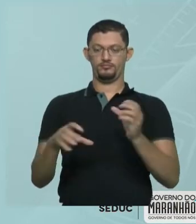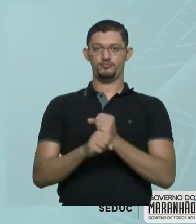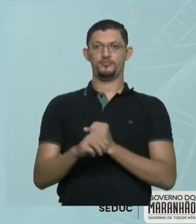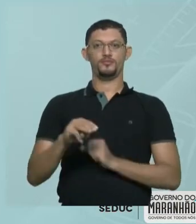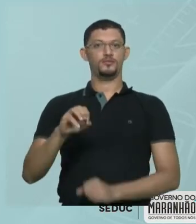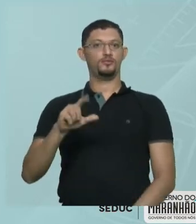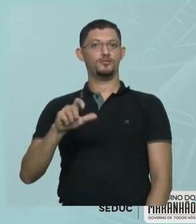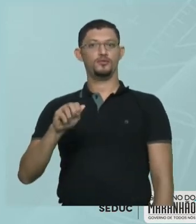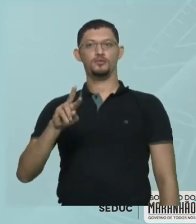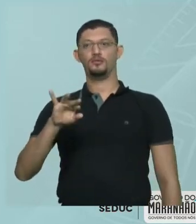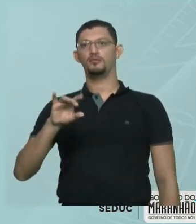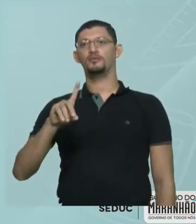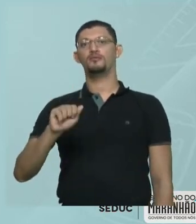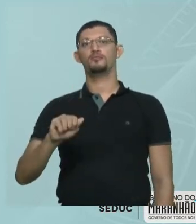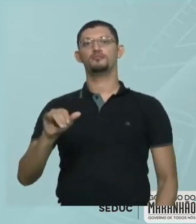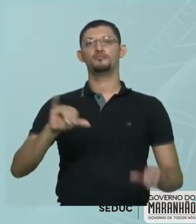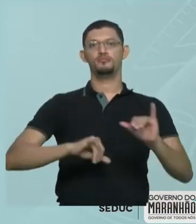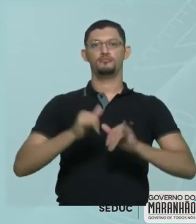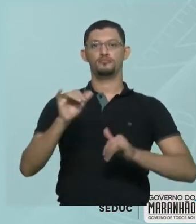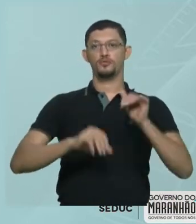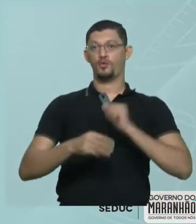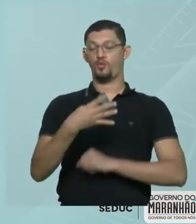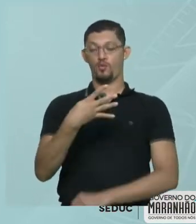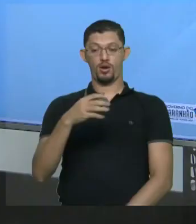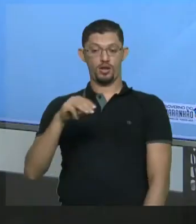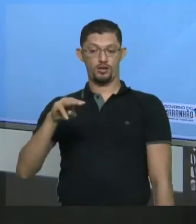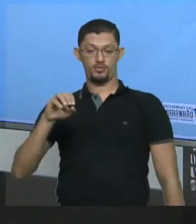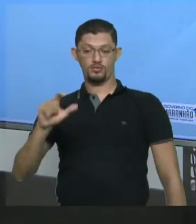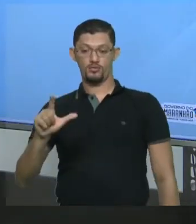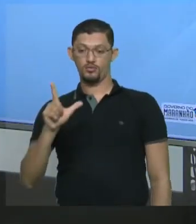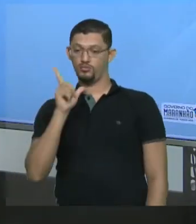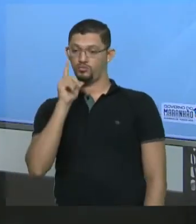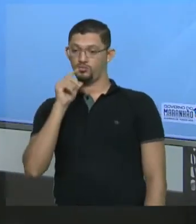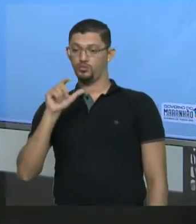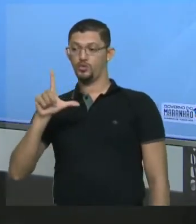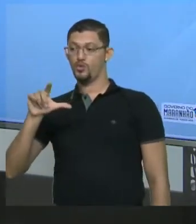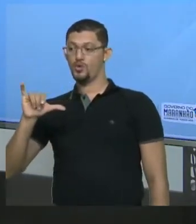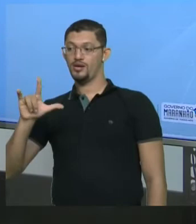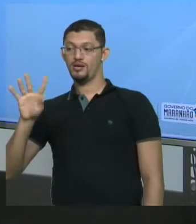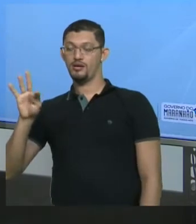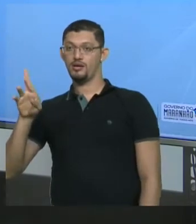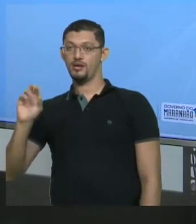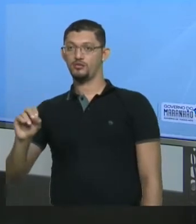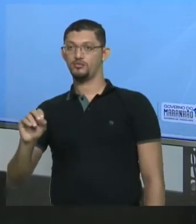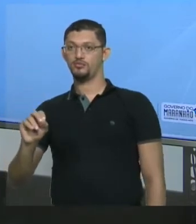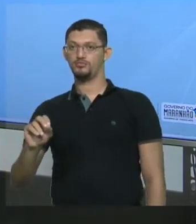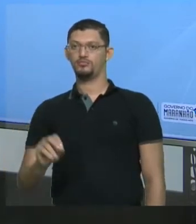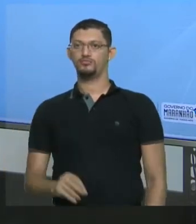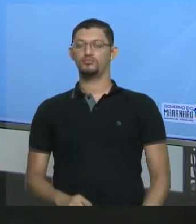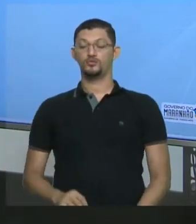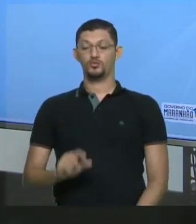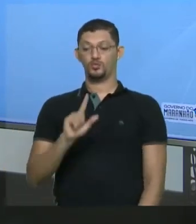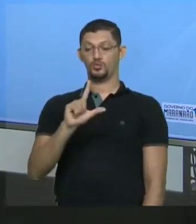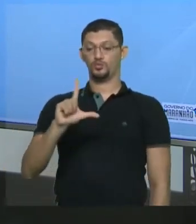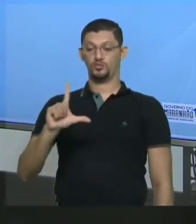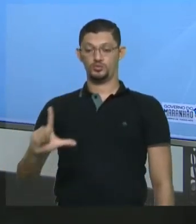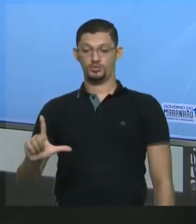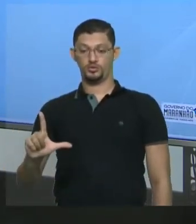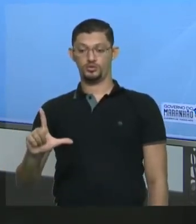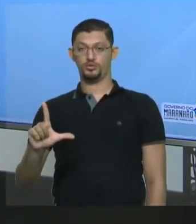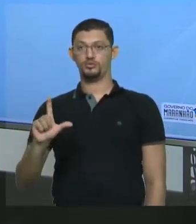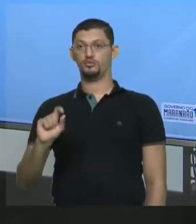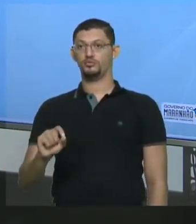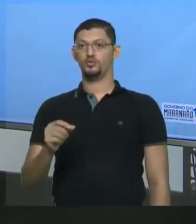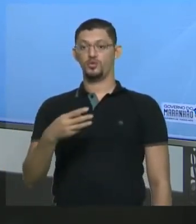molaridade da solução é de quanto? 4 mol por litro. O que quer dizer esses 4 mol por litro? Que a cada 1 litro da solução,